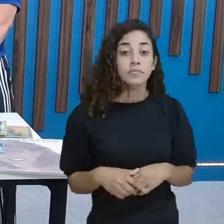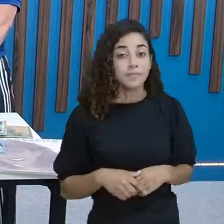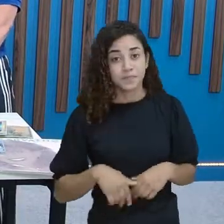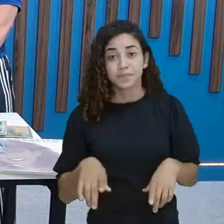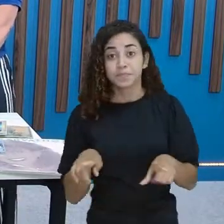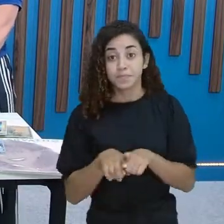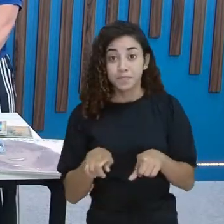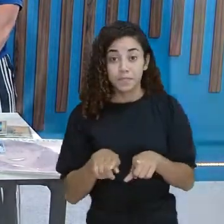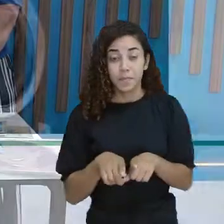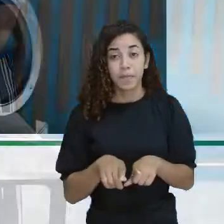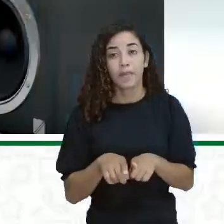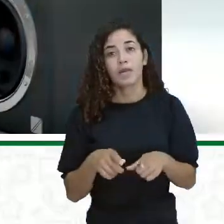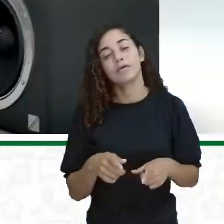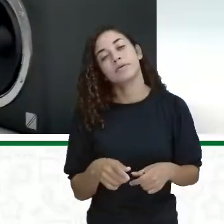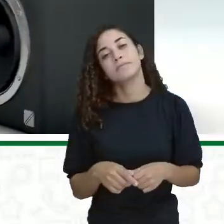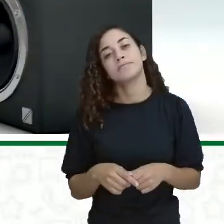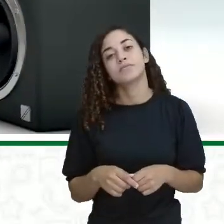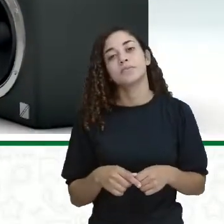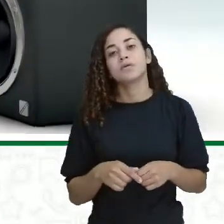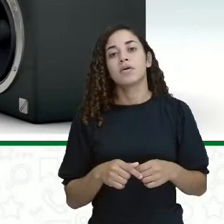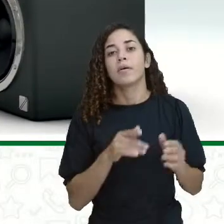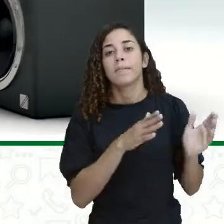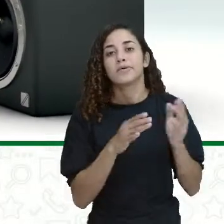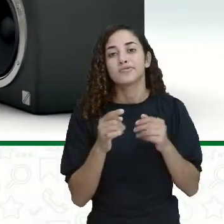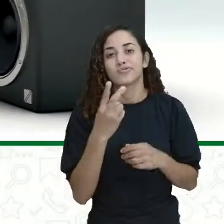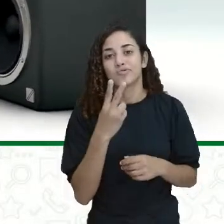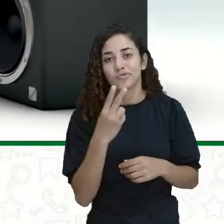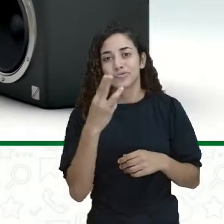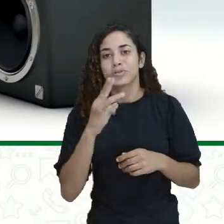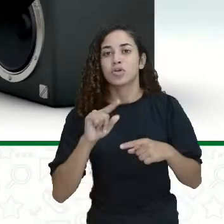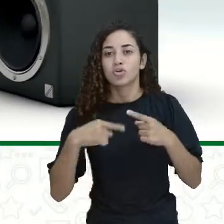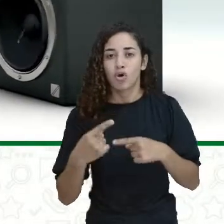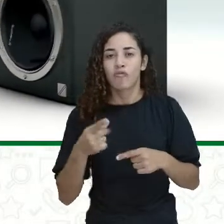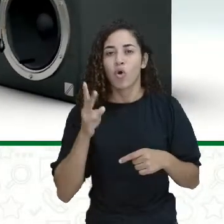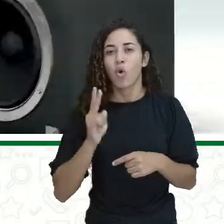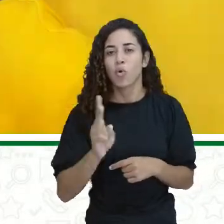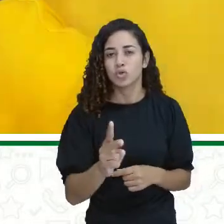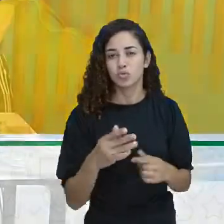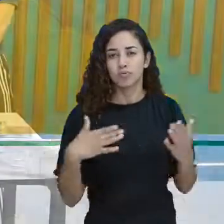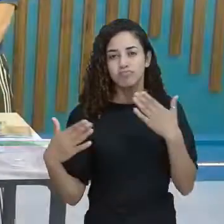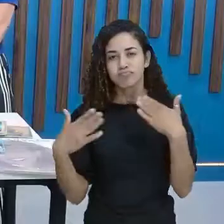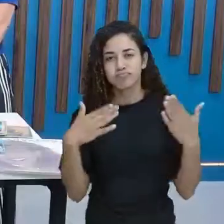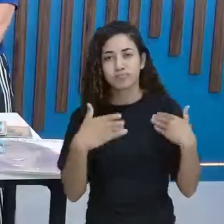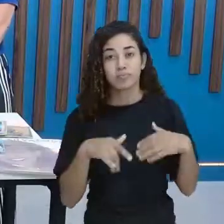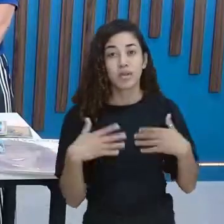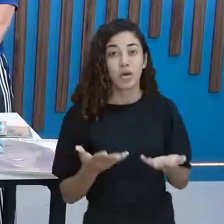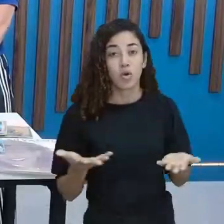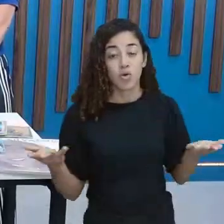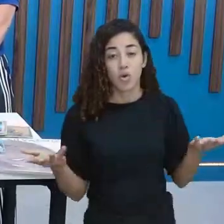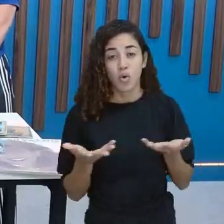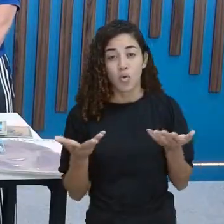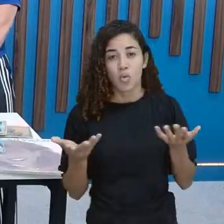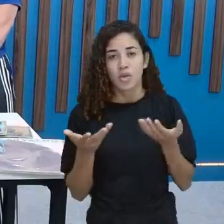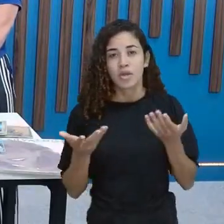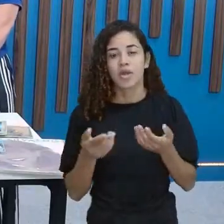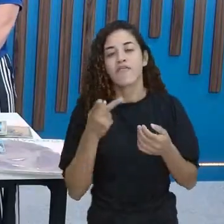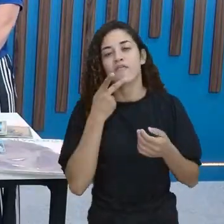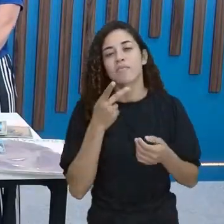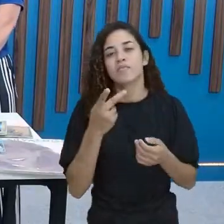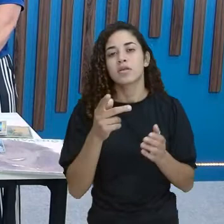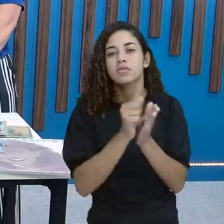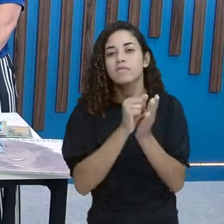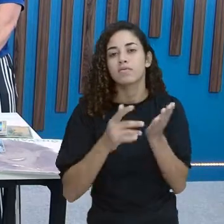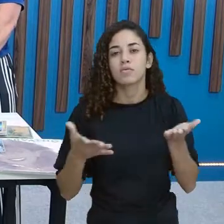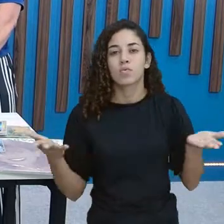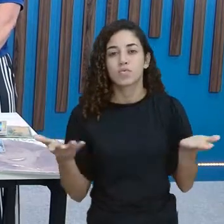módulo 2 e 3 Permaneceremos com esse bate-papo Tá bom? Eu quero chamar vocês Para a atividade de